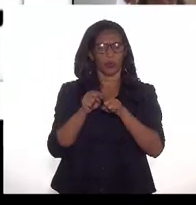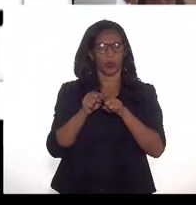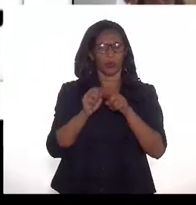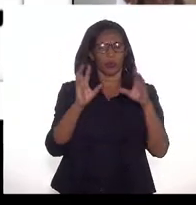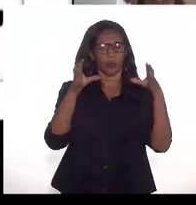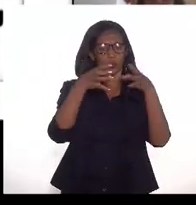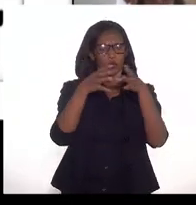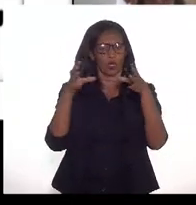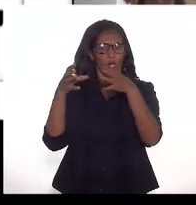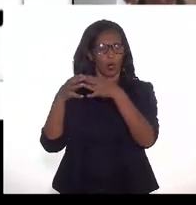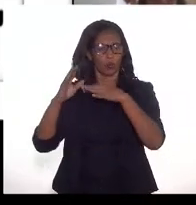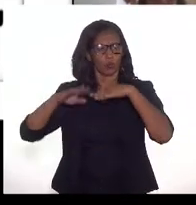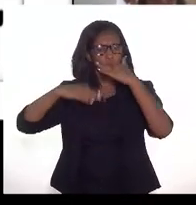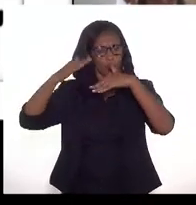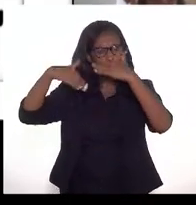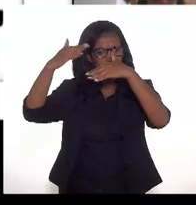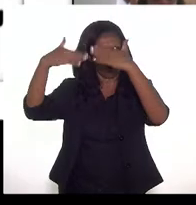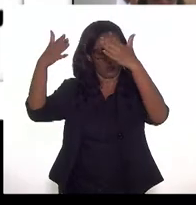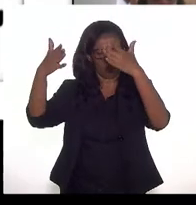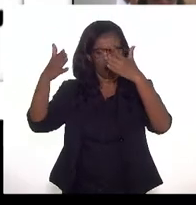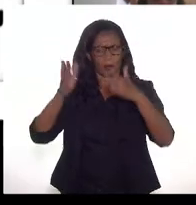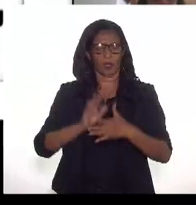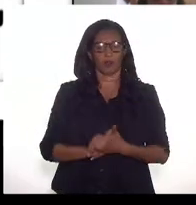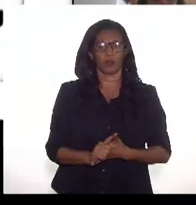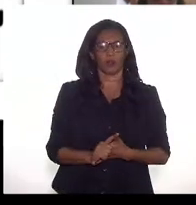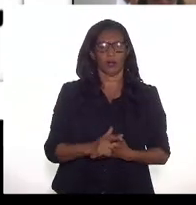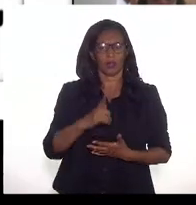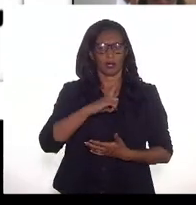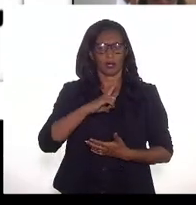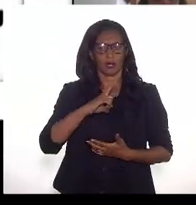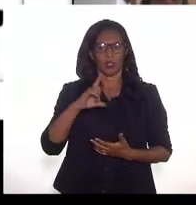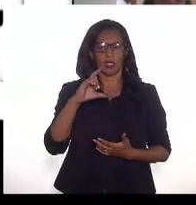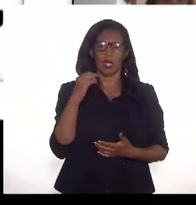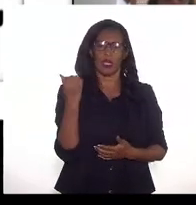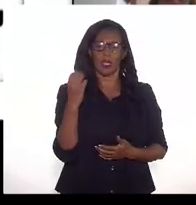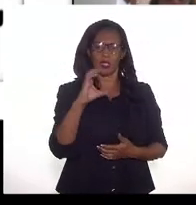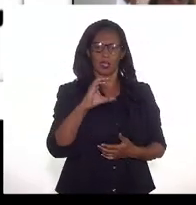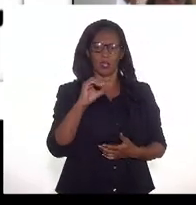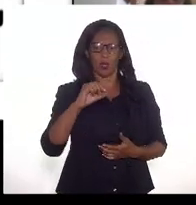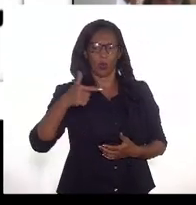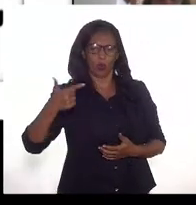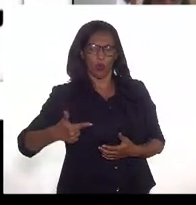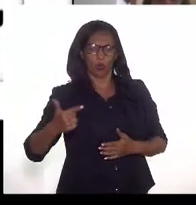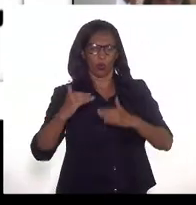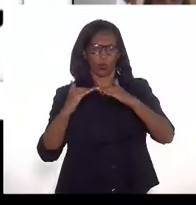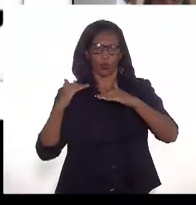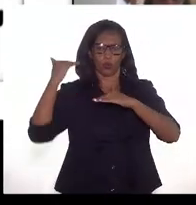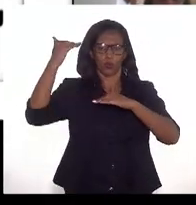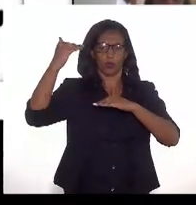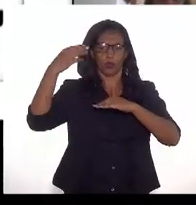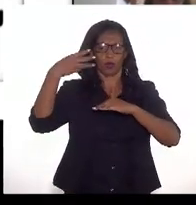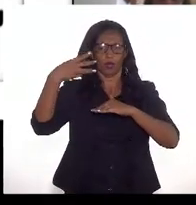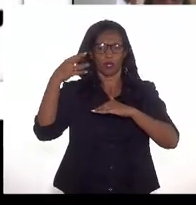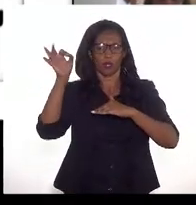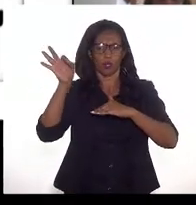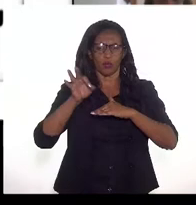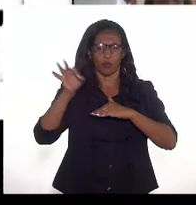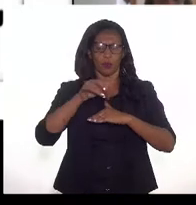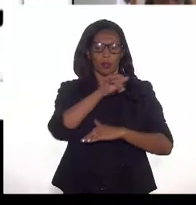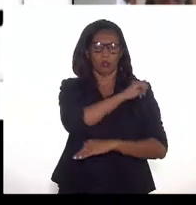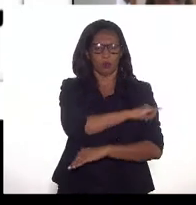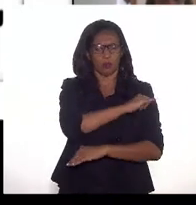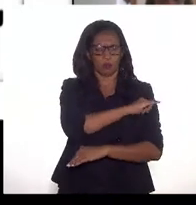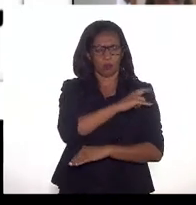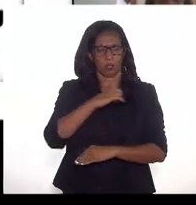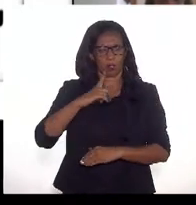área do documento, as jazidas compartilhadas, que possuem o teor de CO2 superior a 3% no estado do Rio. Então, a gente